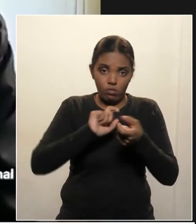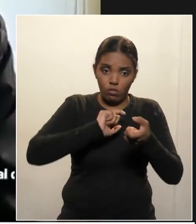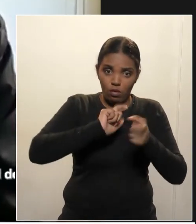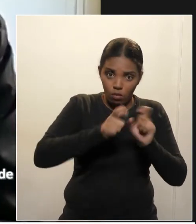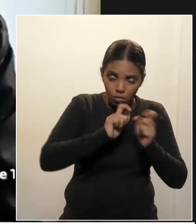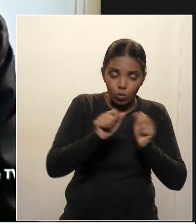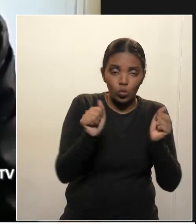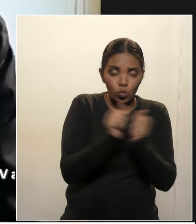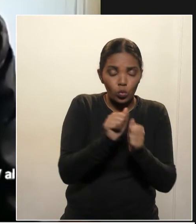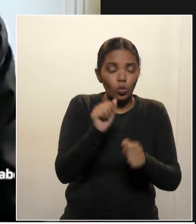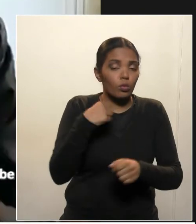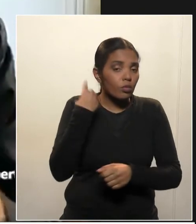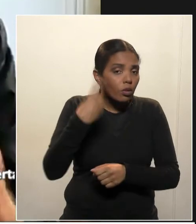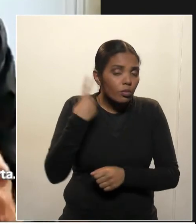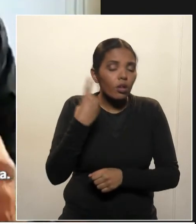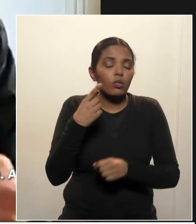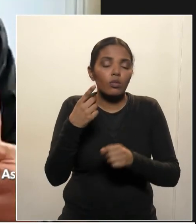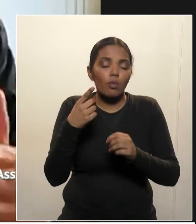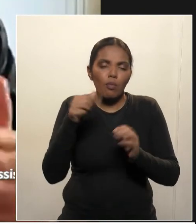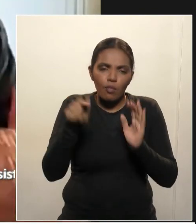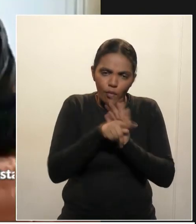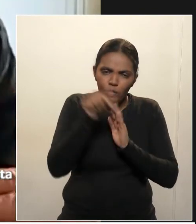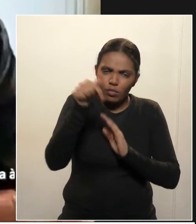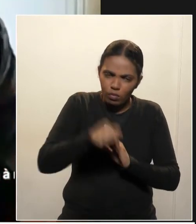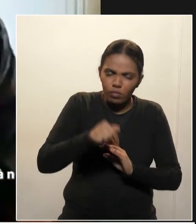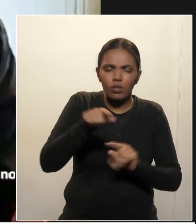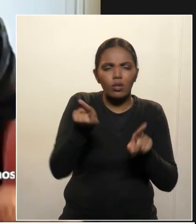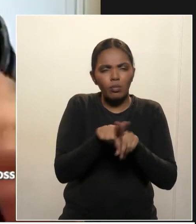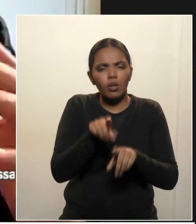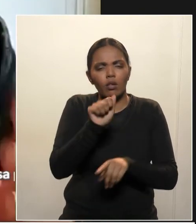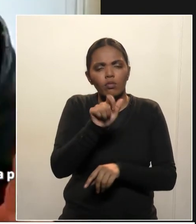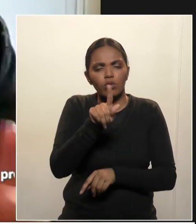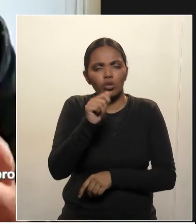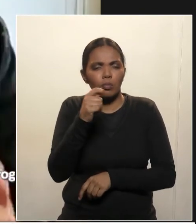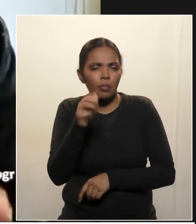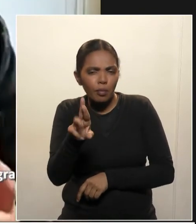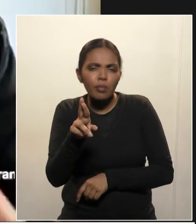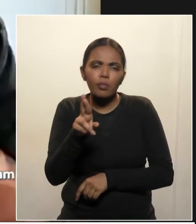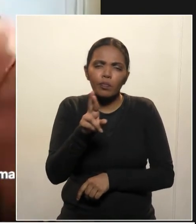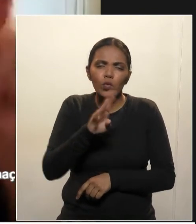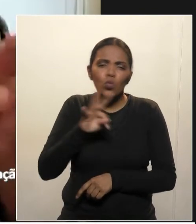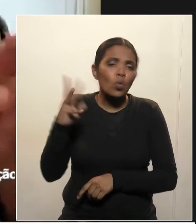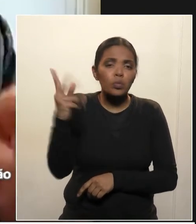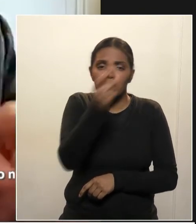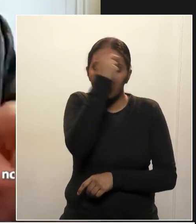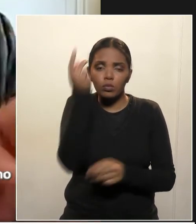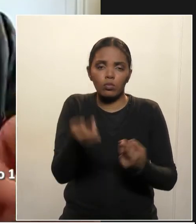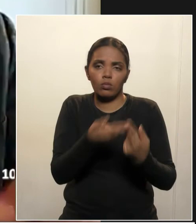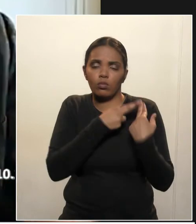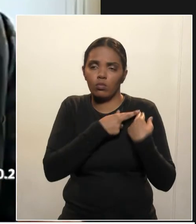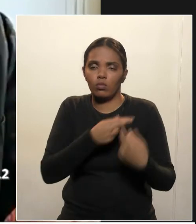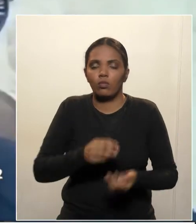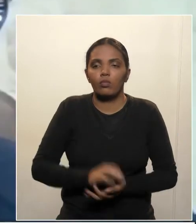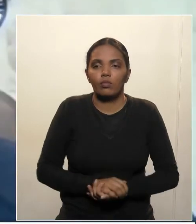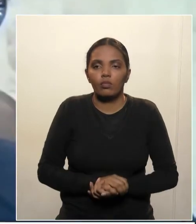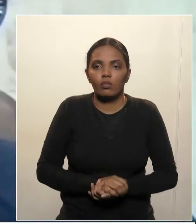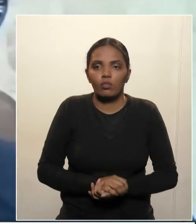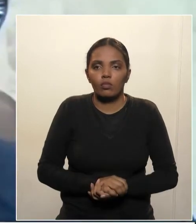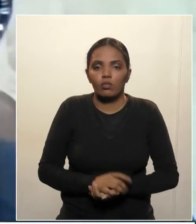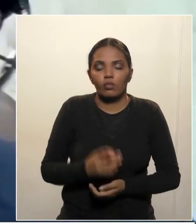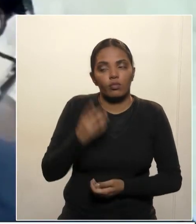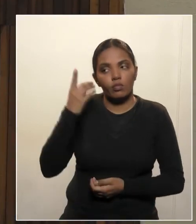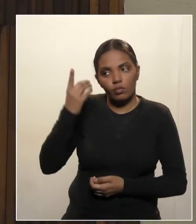com a AGPAR, com o DL, chamando, representando a infraestrutura, para fazermos um... Deputado,